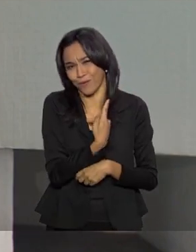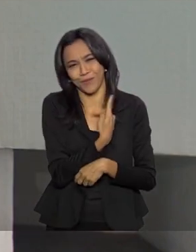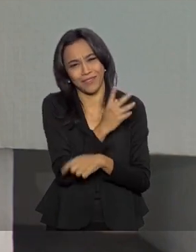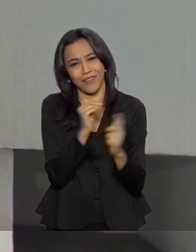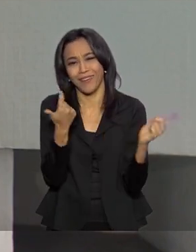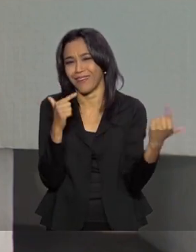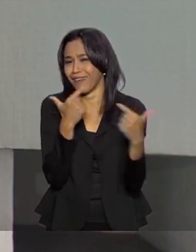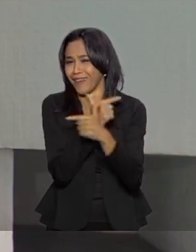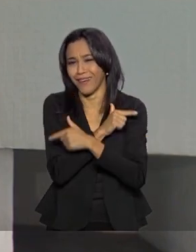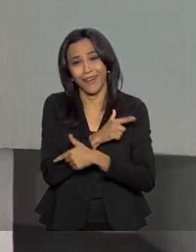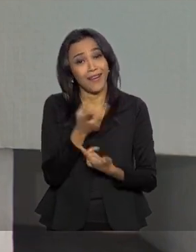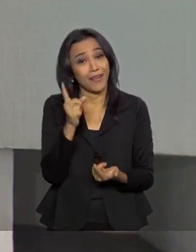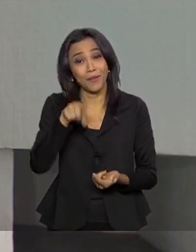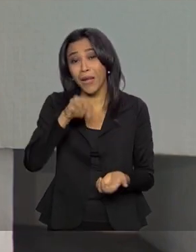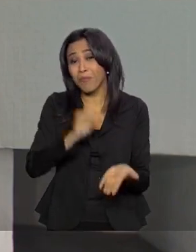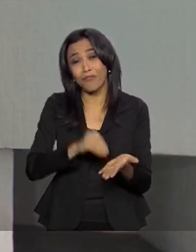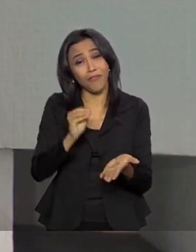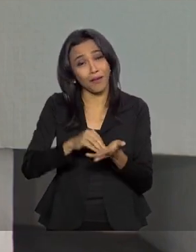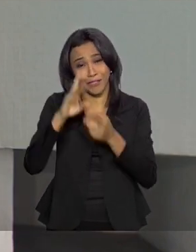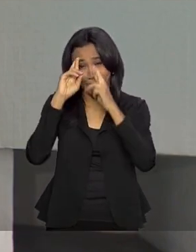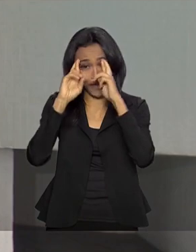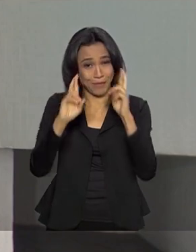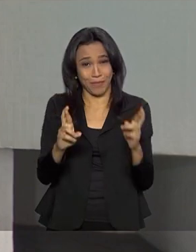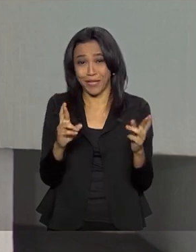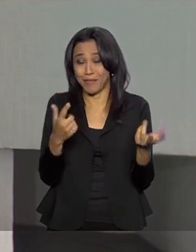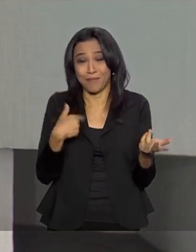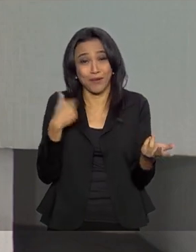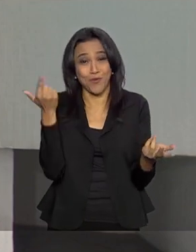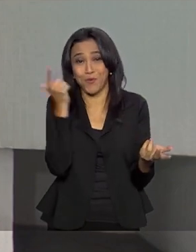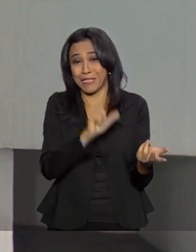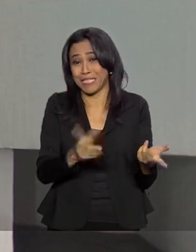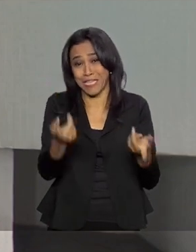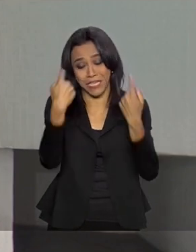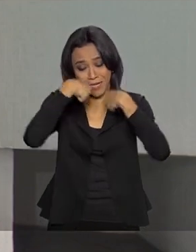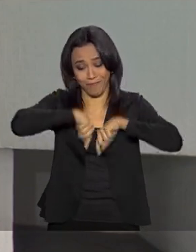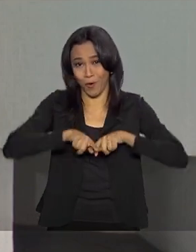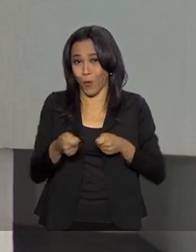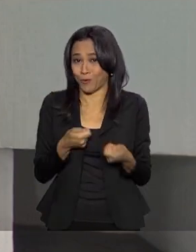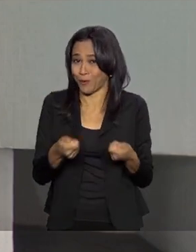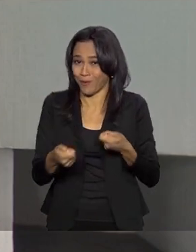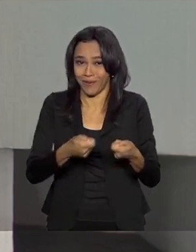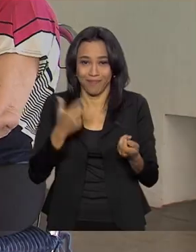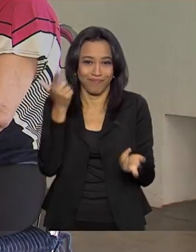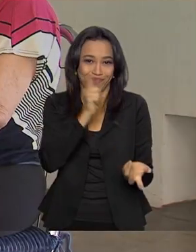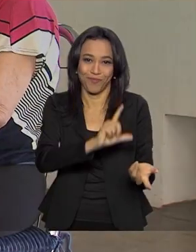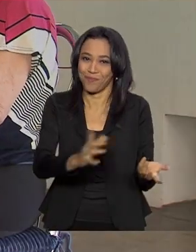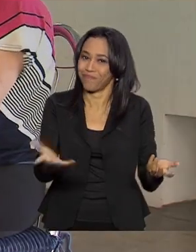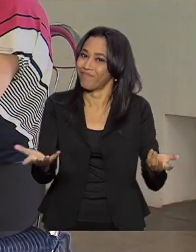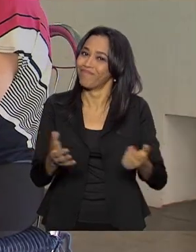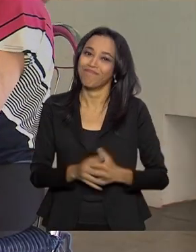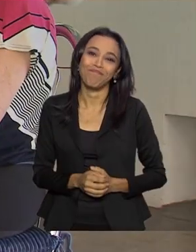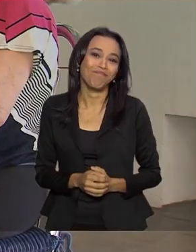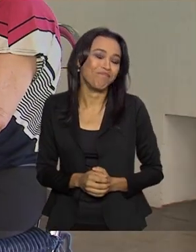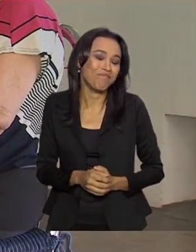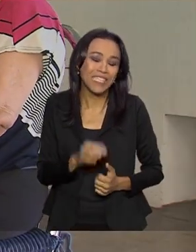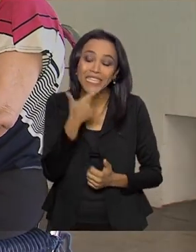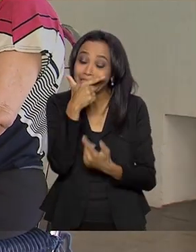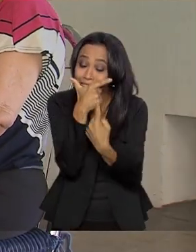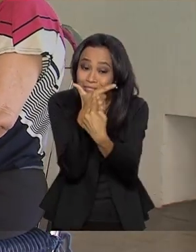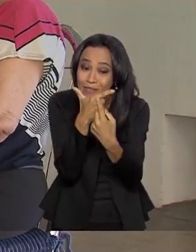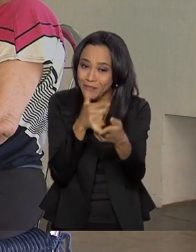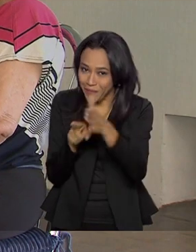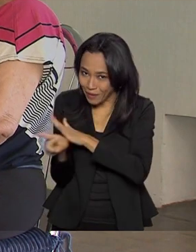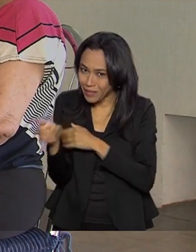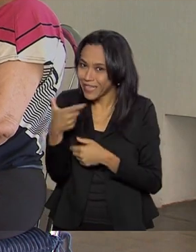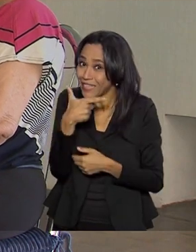Não era por falta de respeito, mas é que a gente não conseguia controlar. E isso não se controla, né? Sueli,